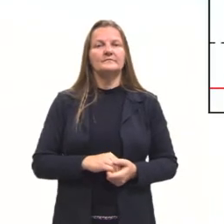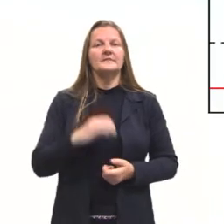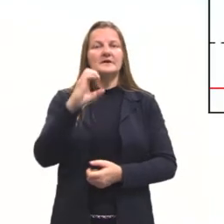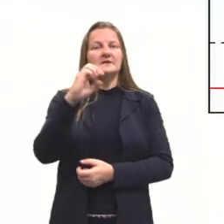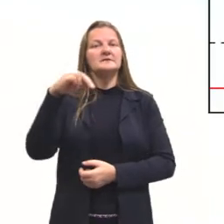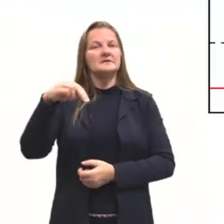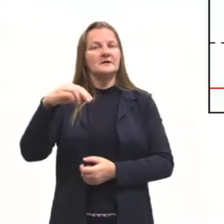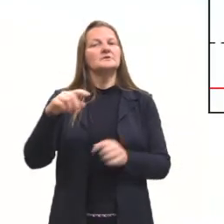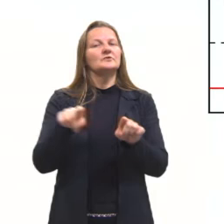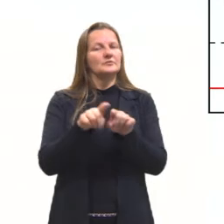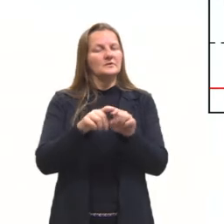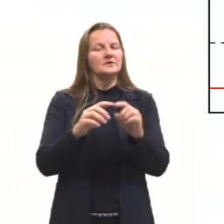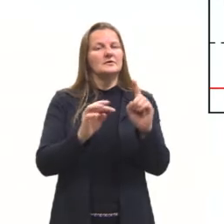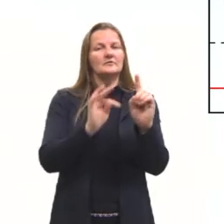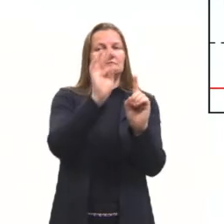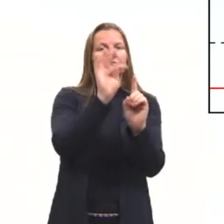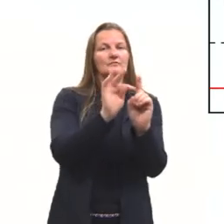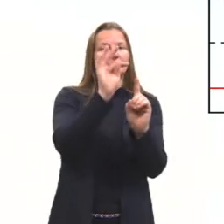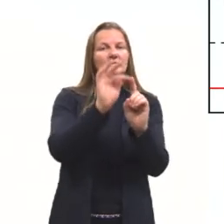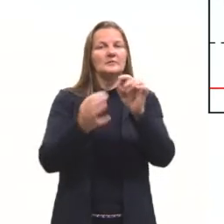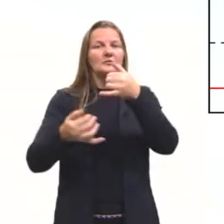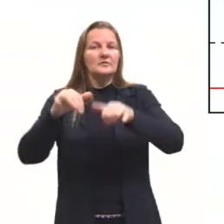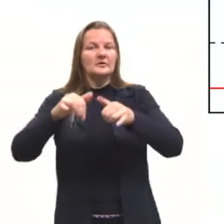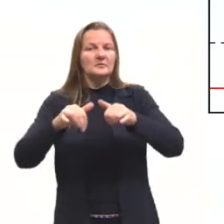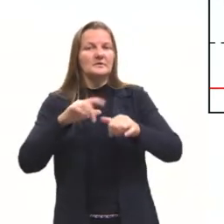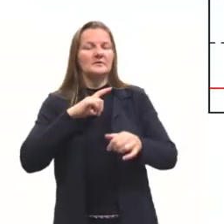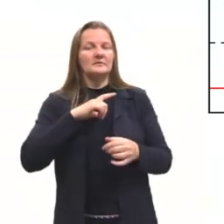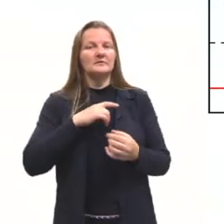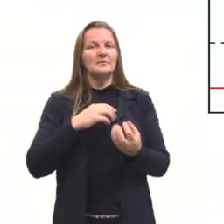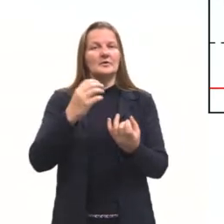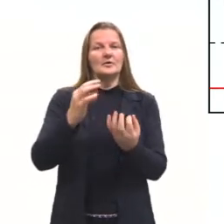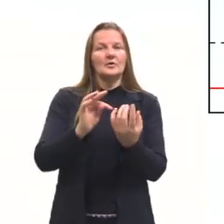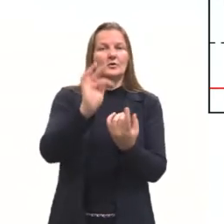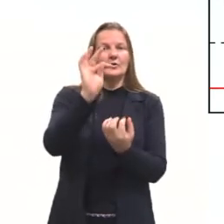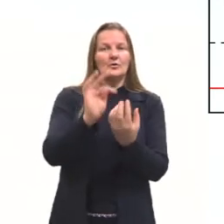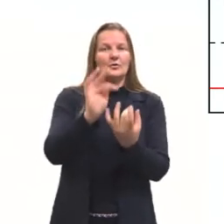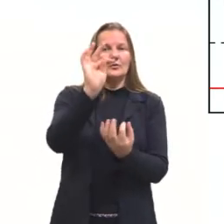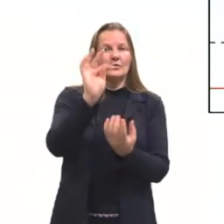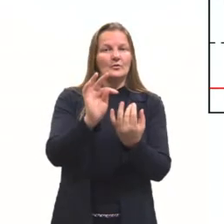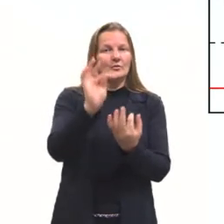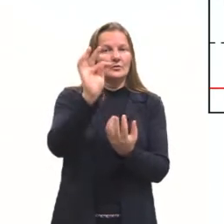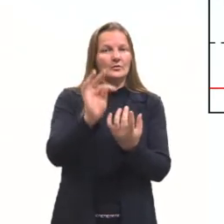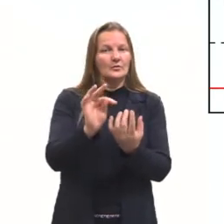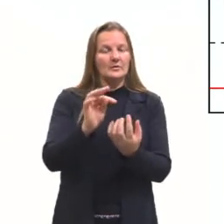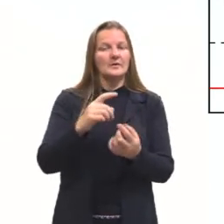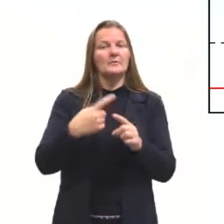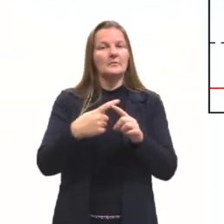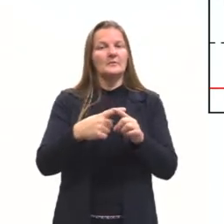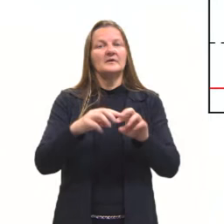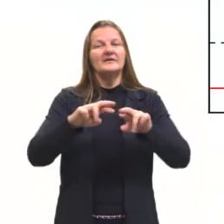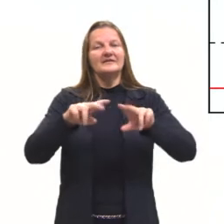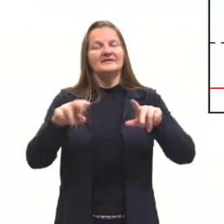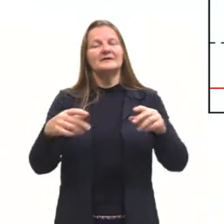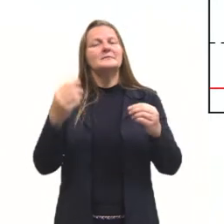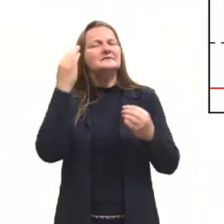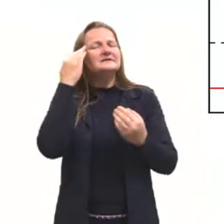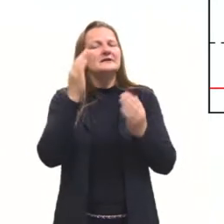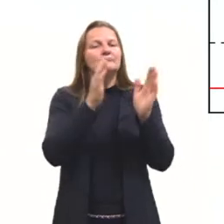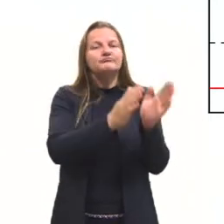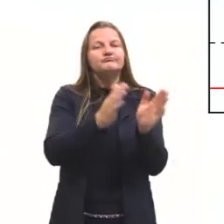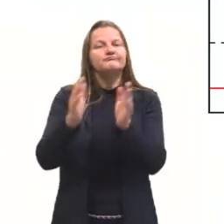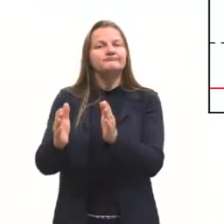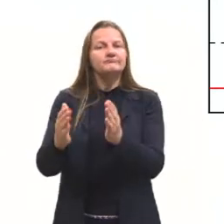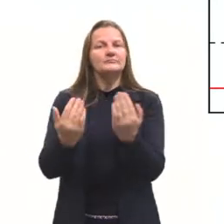termoquímica, elas são bem... Não é parecidas, mas elas andam junto, lado a lado, né? A precisa entender elas